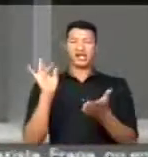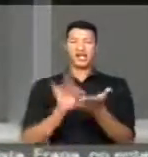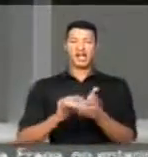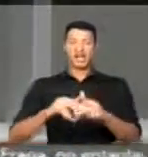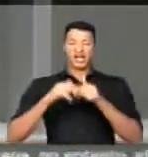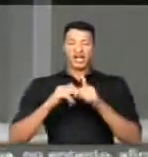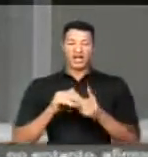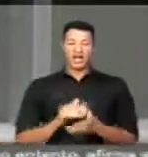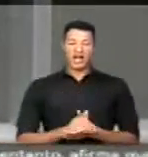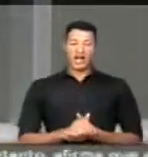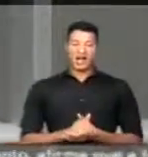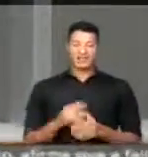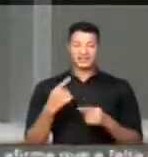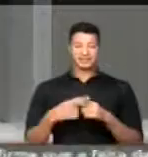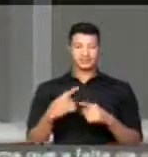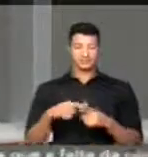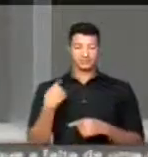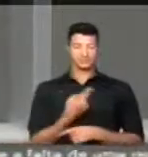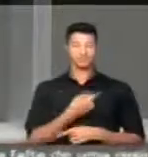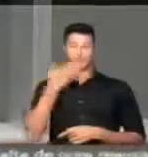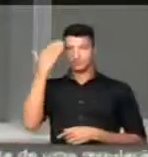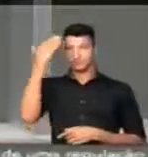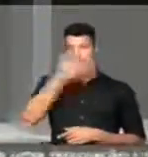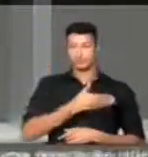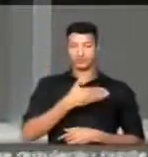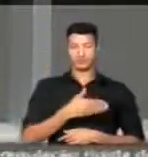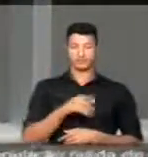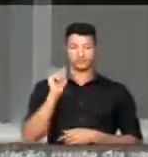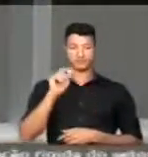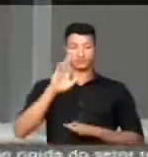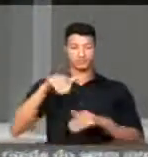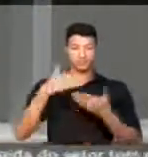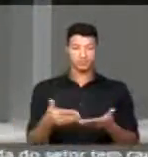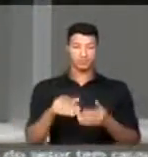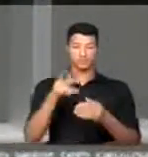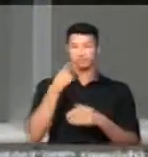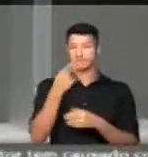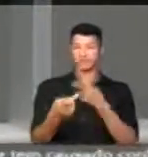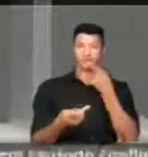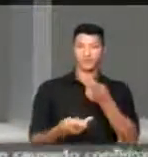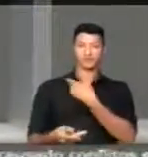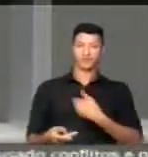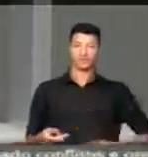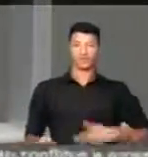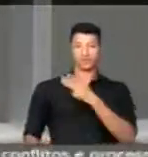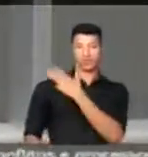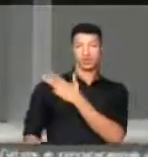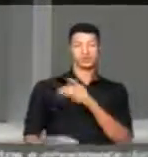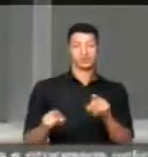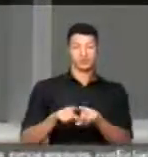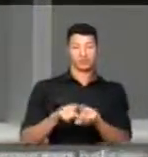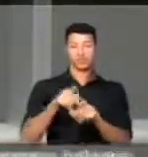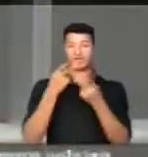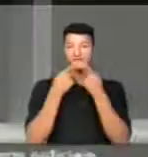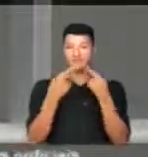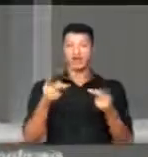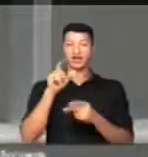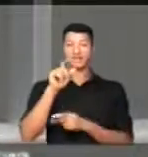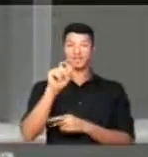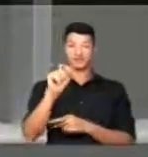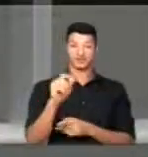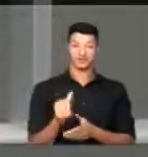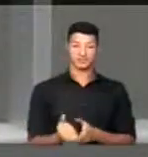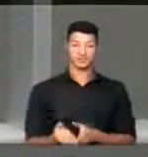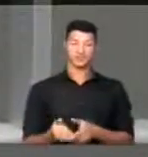por isso. Porque nós provamos que quando se falava, e o governo Lula também falava que